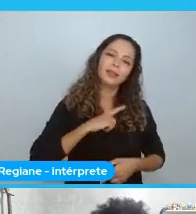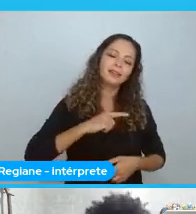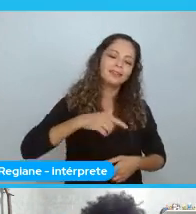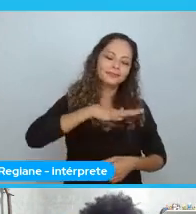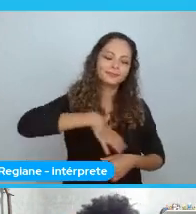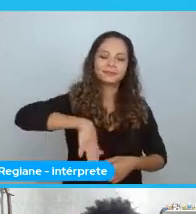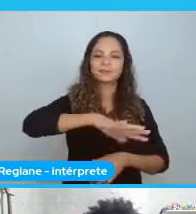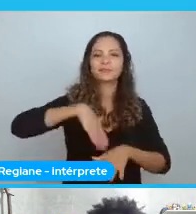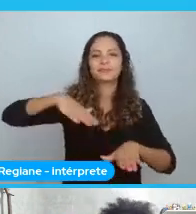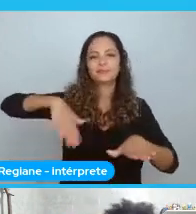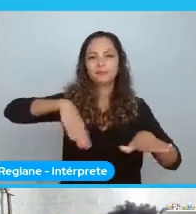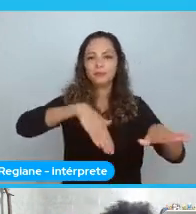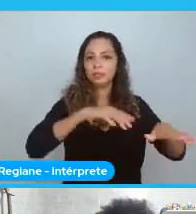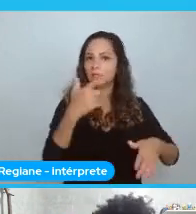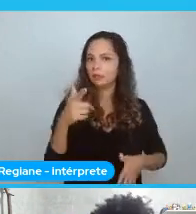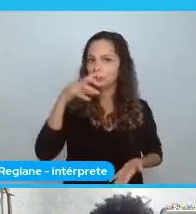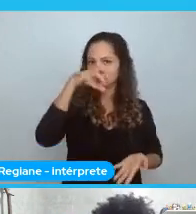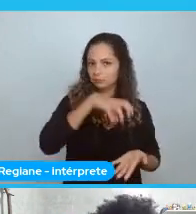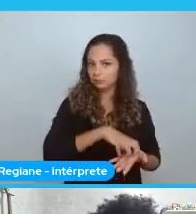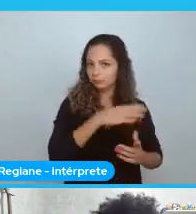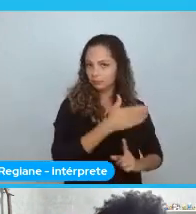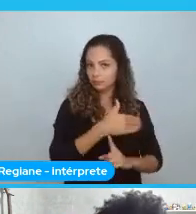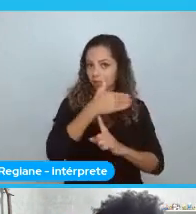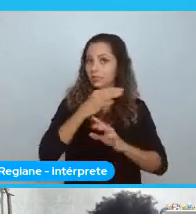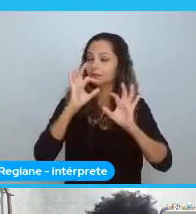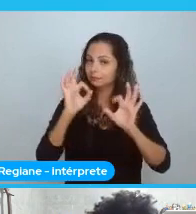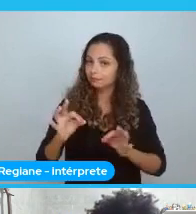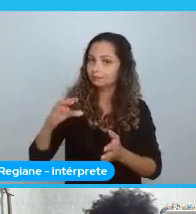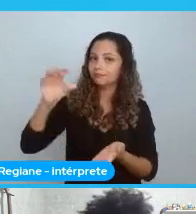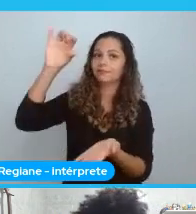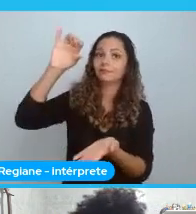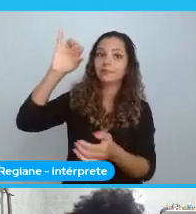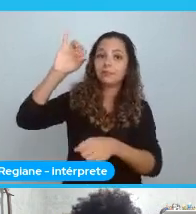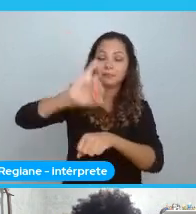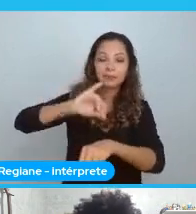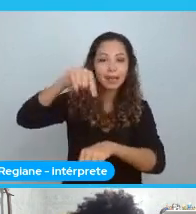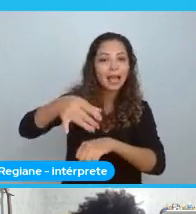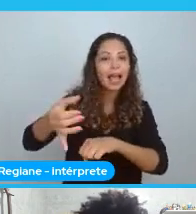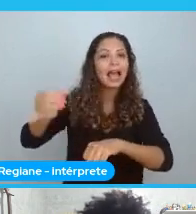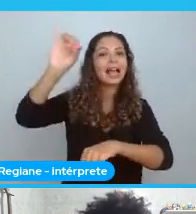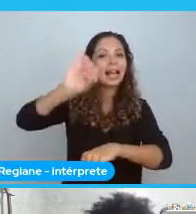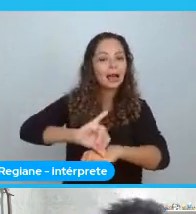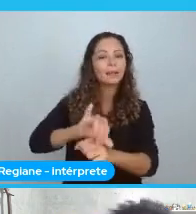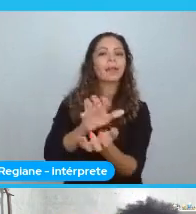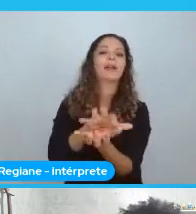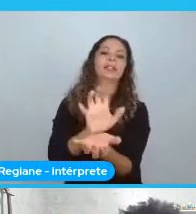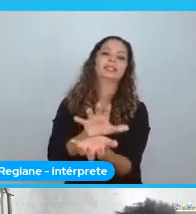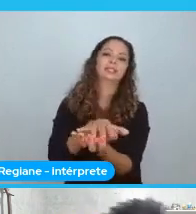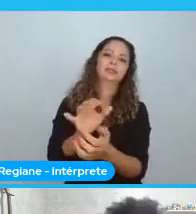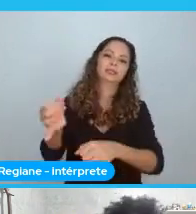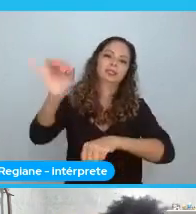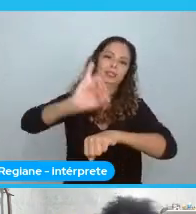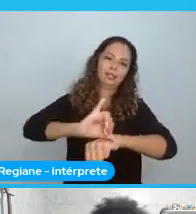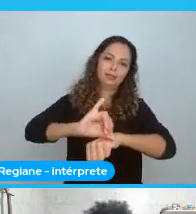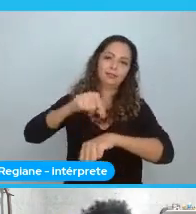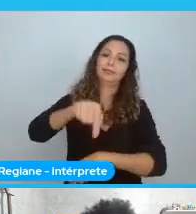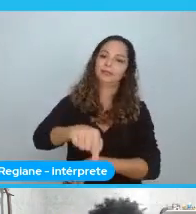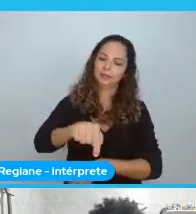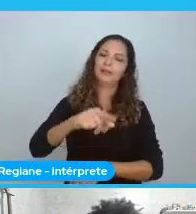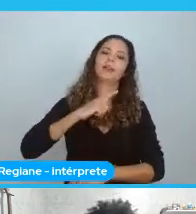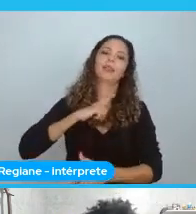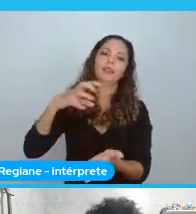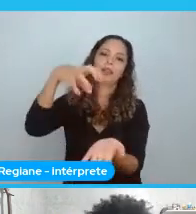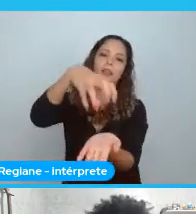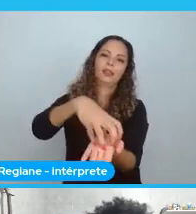A gente não tem um polo de tecnologia. O polo de tecnologia. Fica em Recife. Que é a capital do estado. E aí. Eu precisava. Me